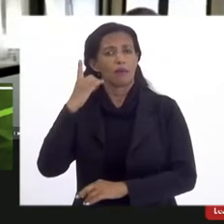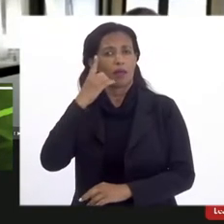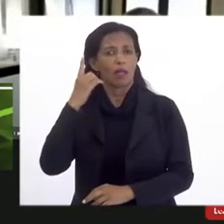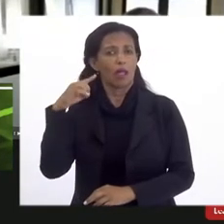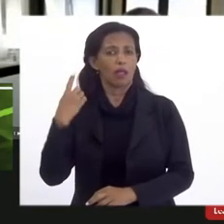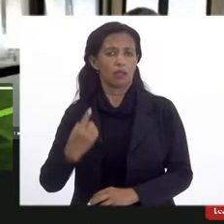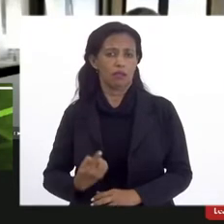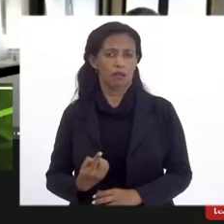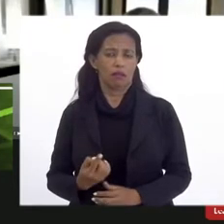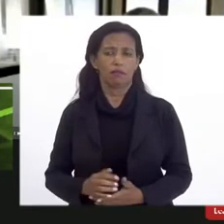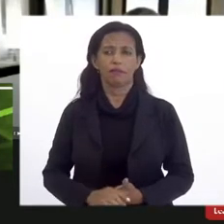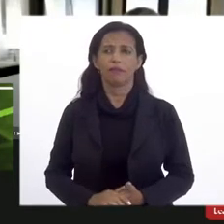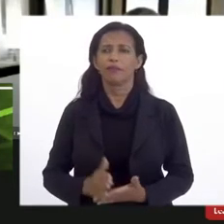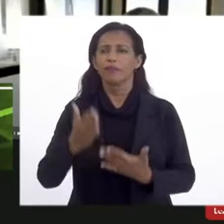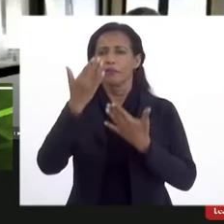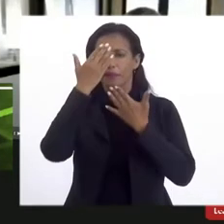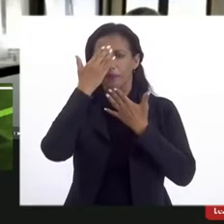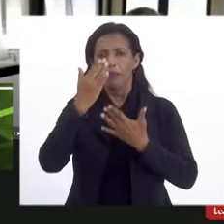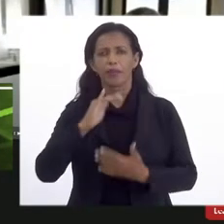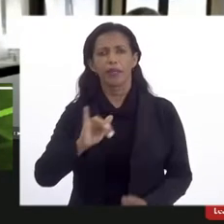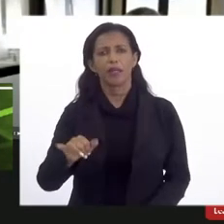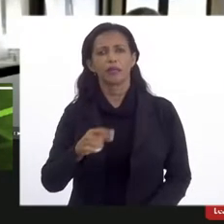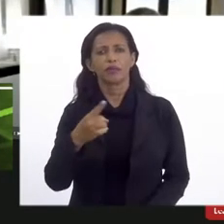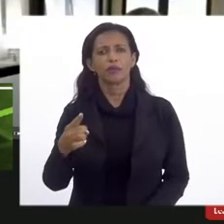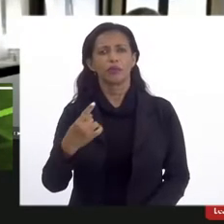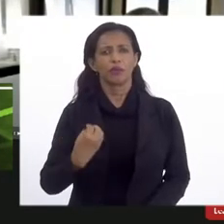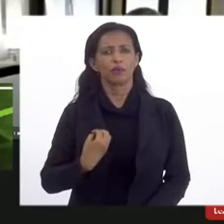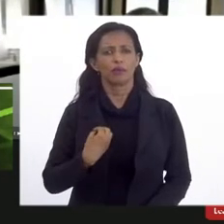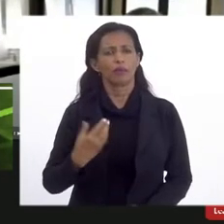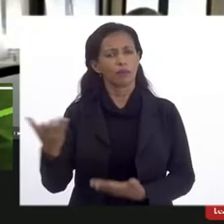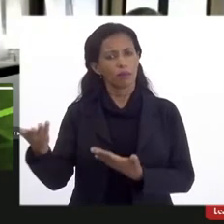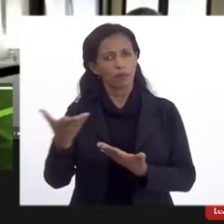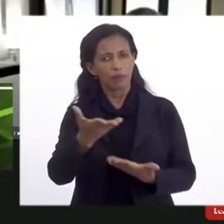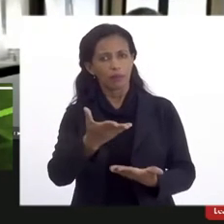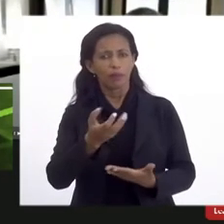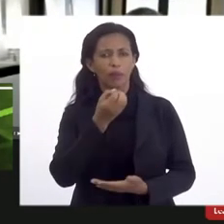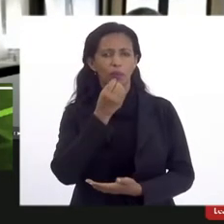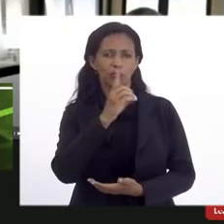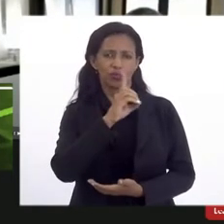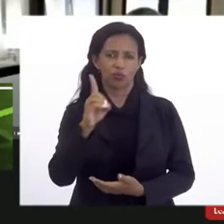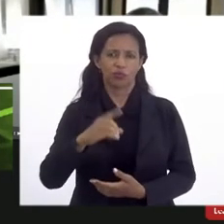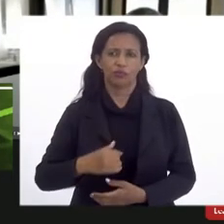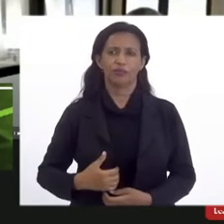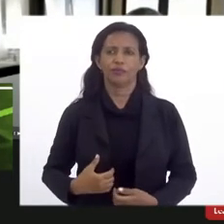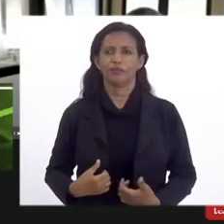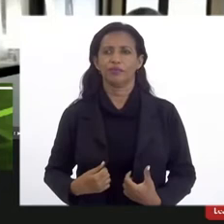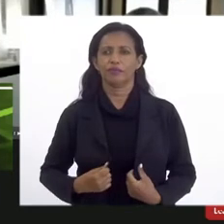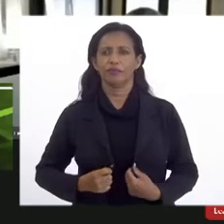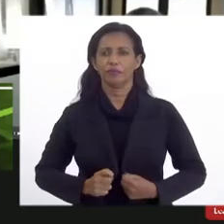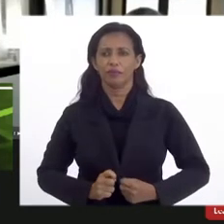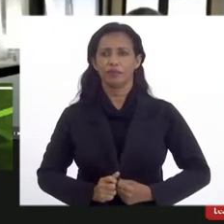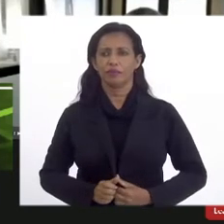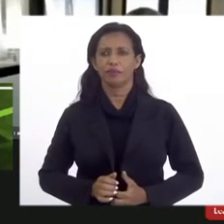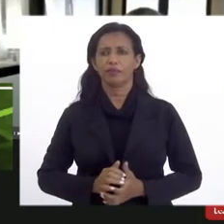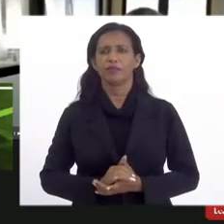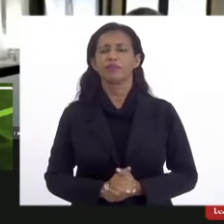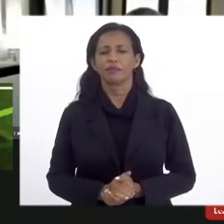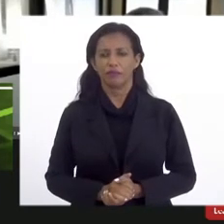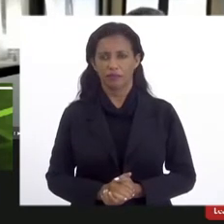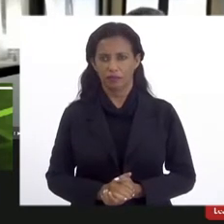que vai ser a próxima. Obrigado, João, pela presença. Pode fazer uso da palavra. Bom dia. Estão me ouvindo?